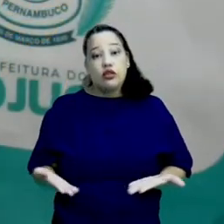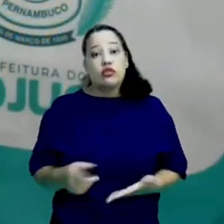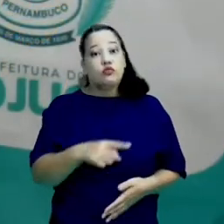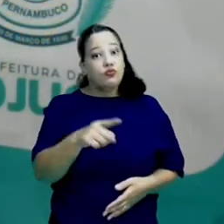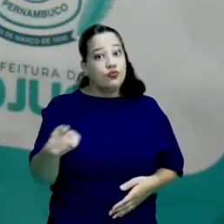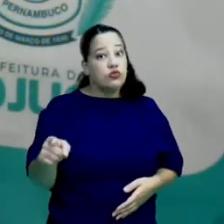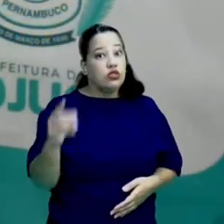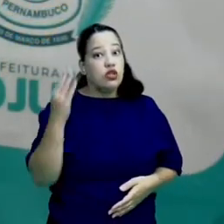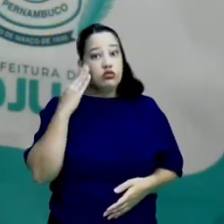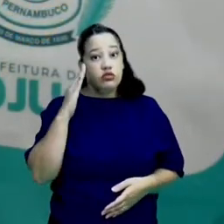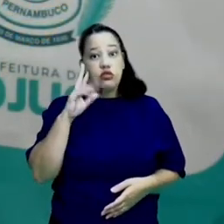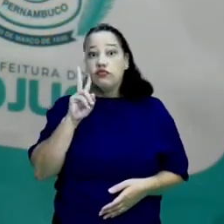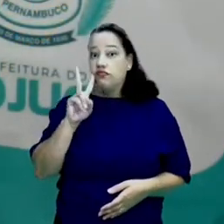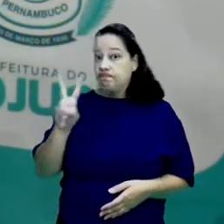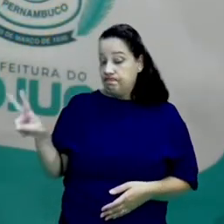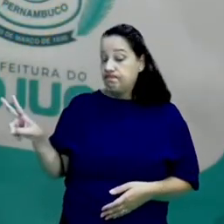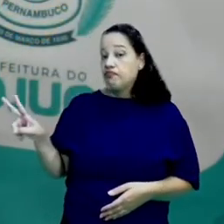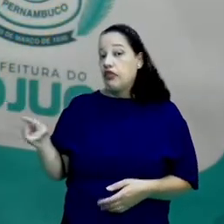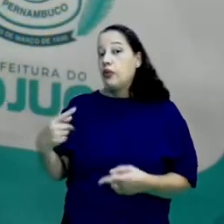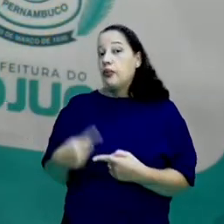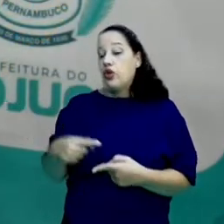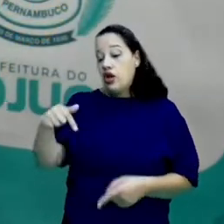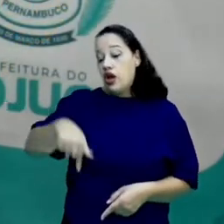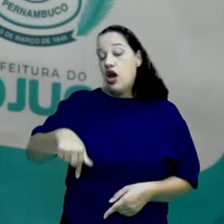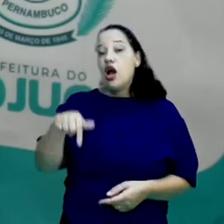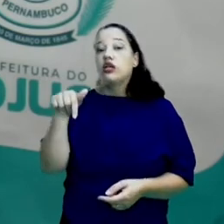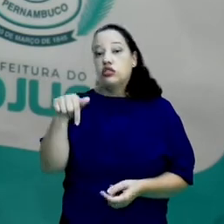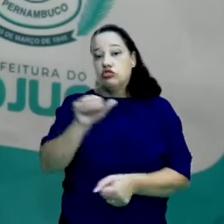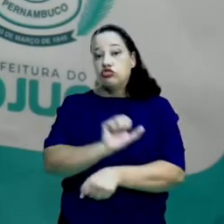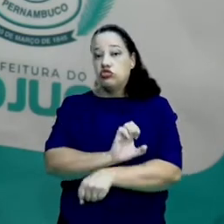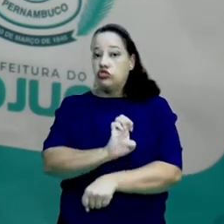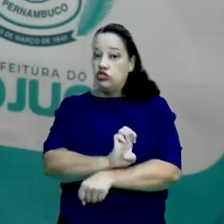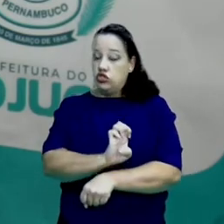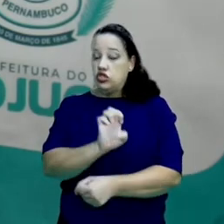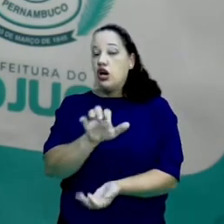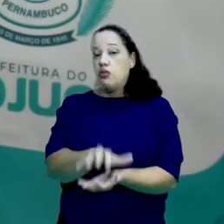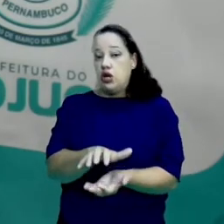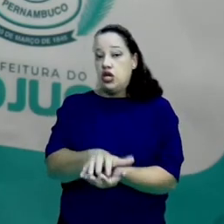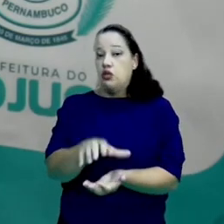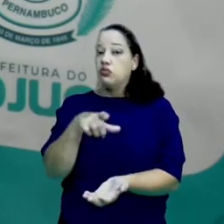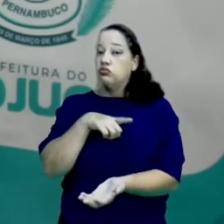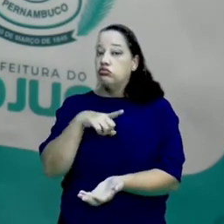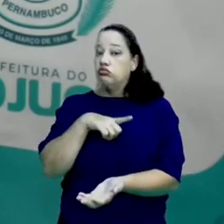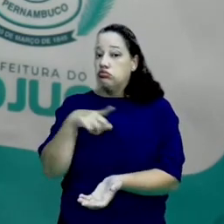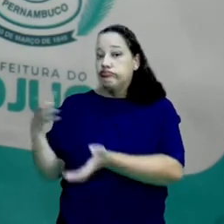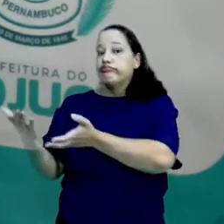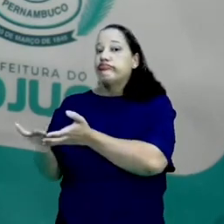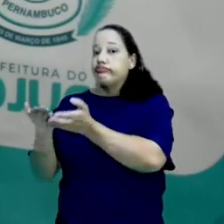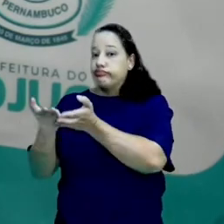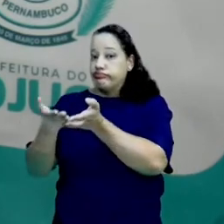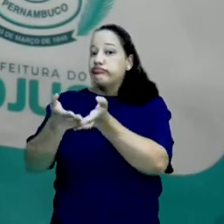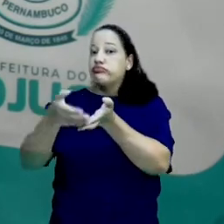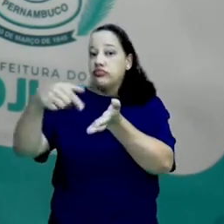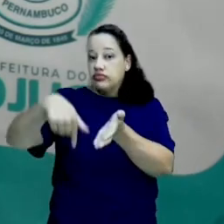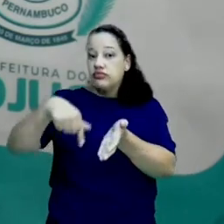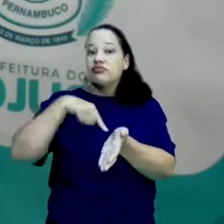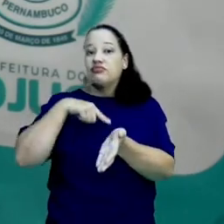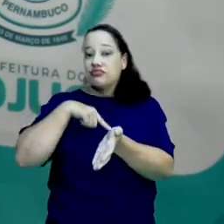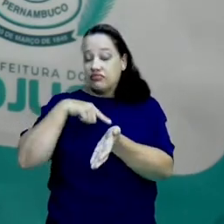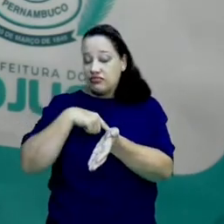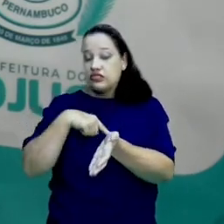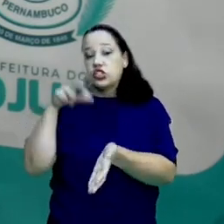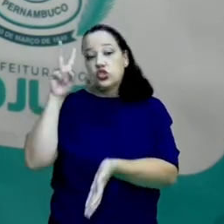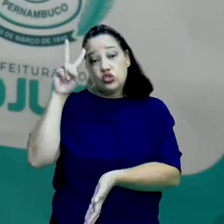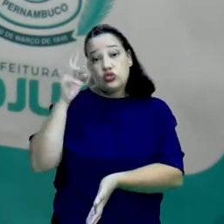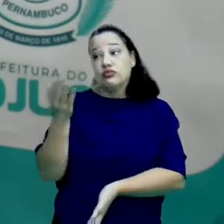que vocês tenham esse olhar, porque o nosso estado de Pernambuco recebeu muito desses navios. Aqui temos essa história que a gente